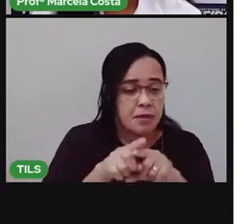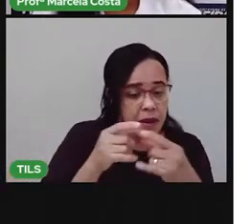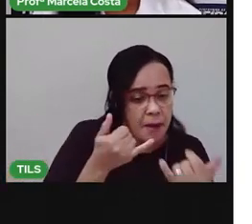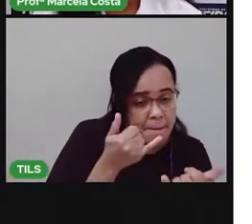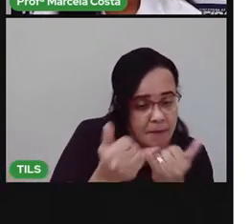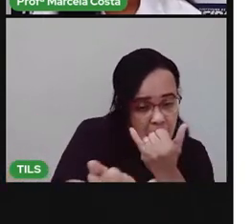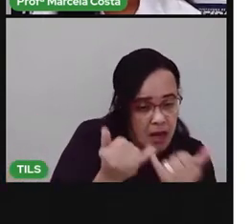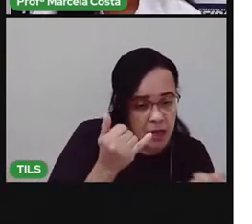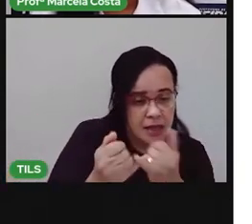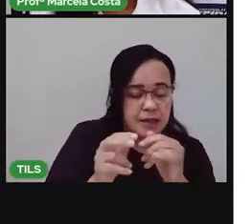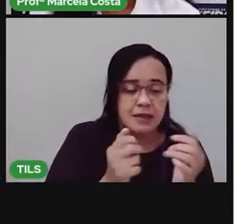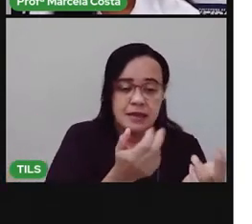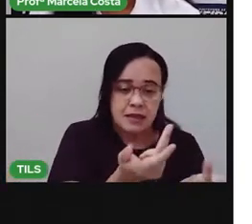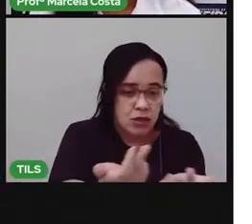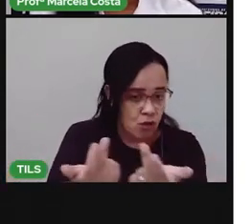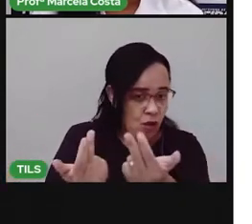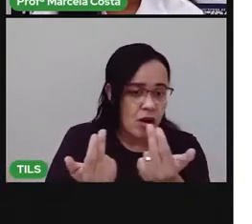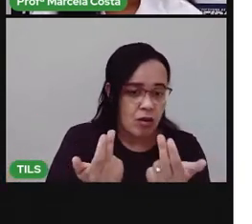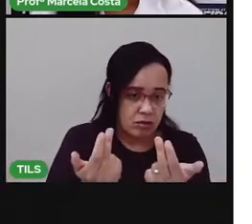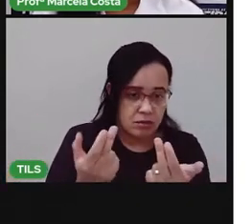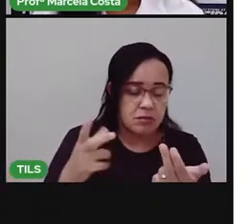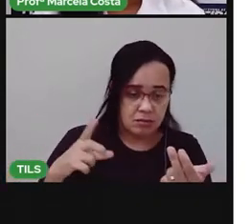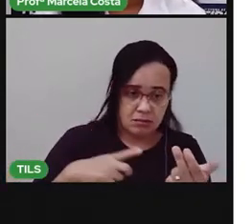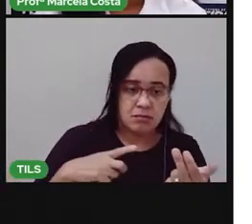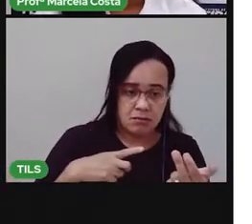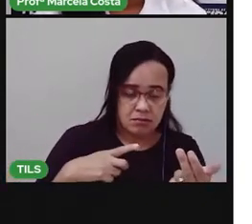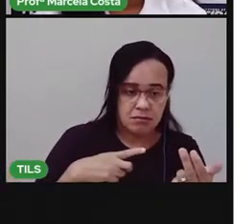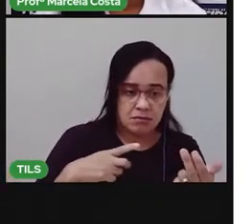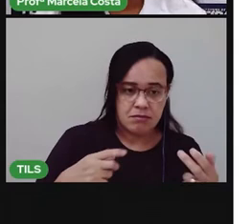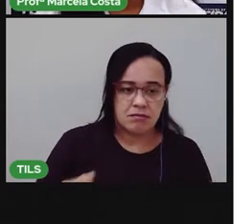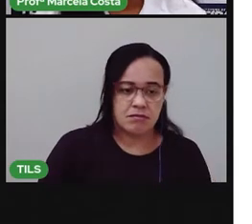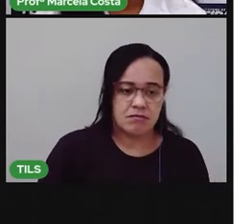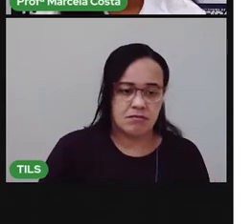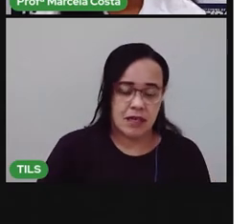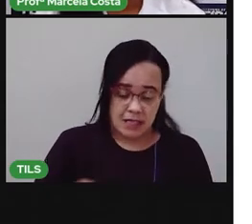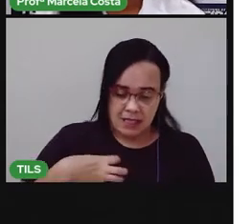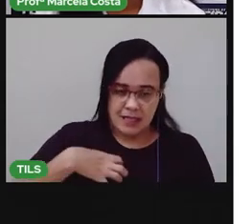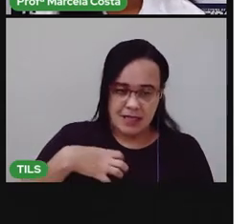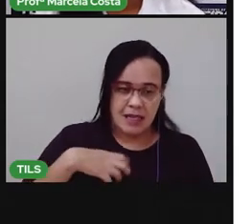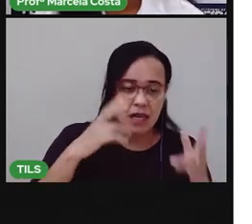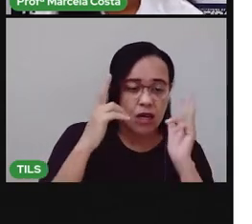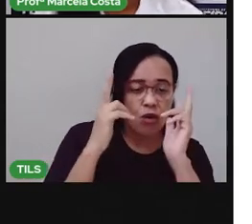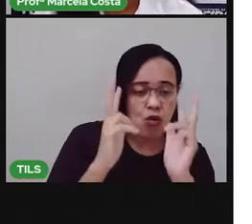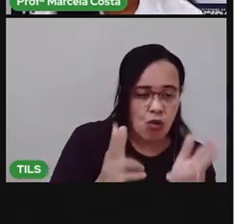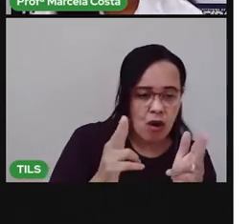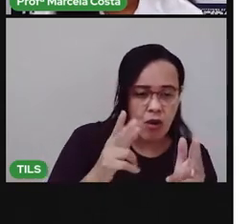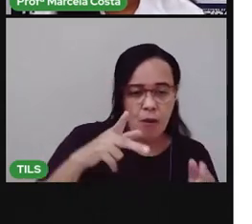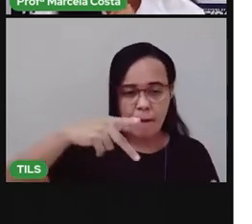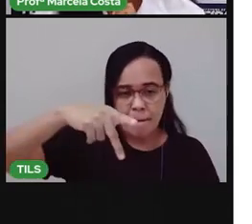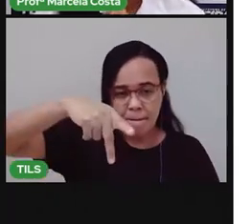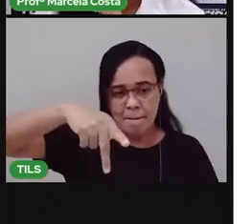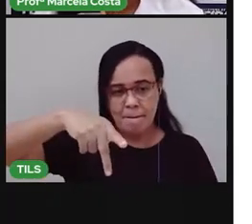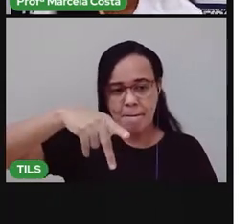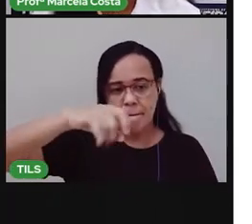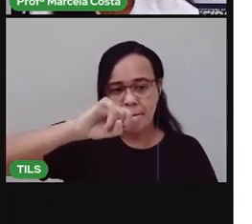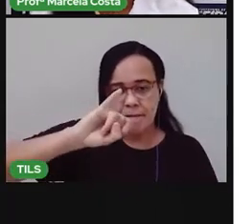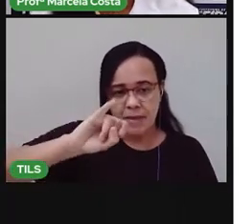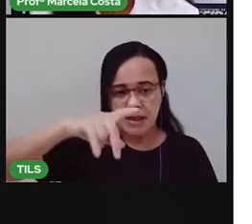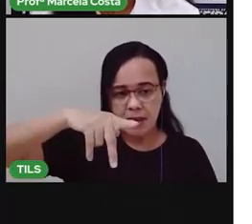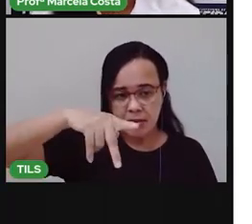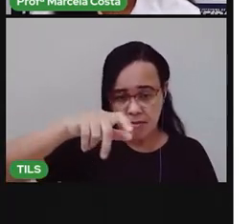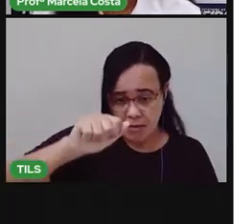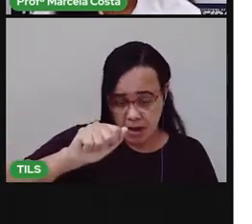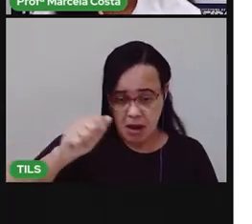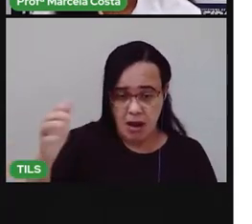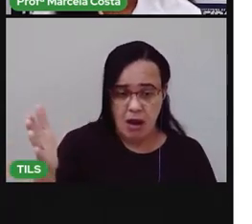ter a mesma sílabas, elas imitem o mesmo som. Ó. Pipa. Patins.